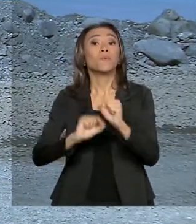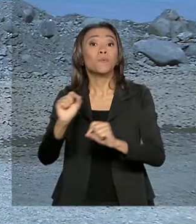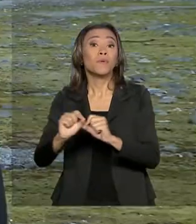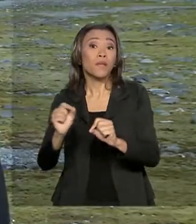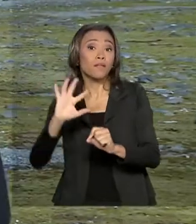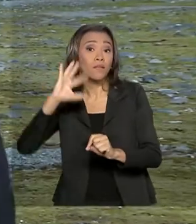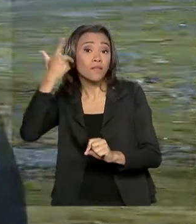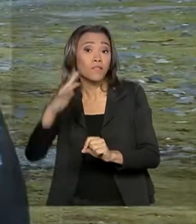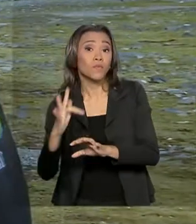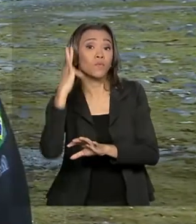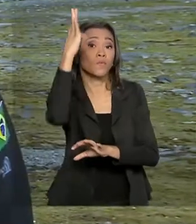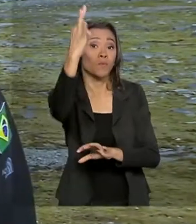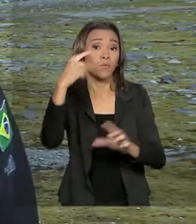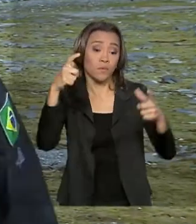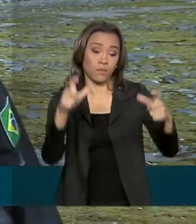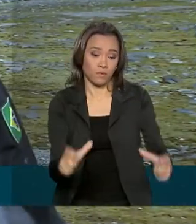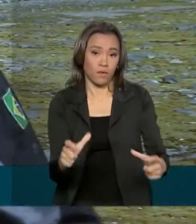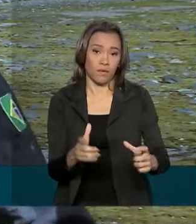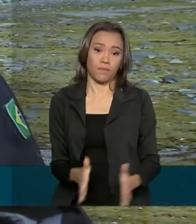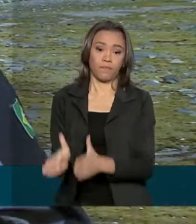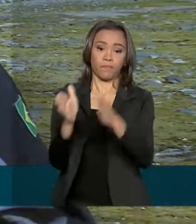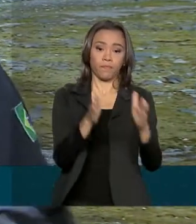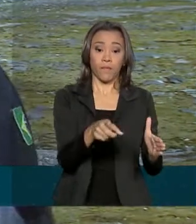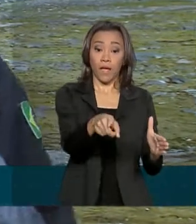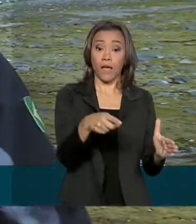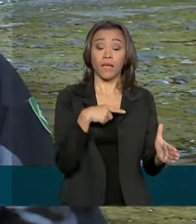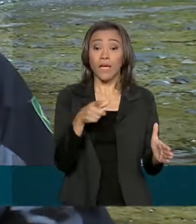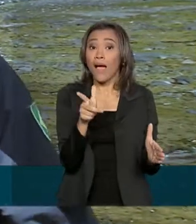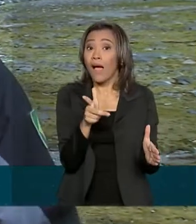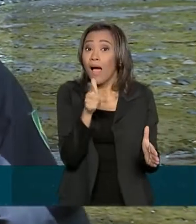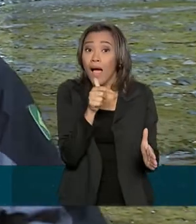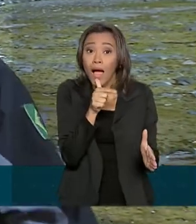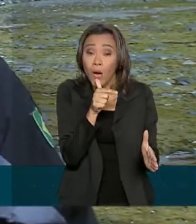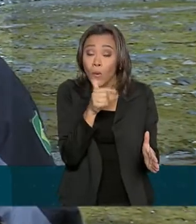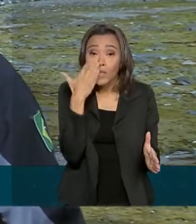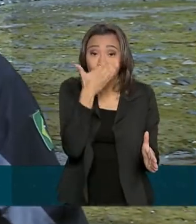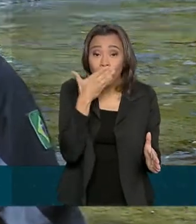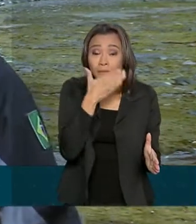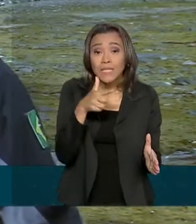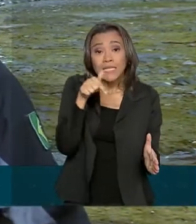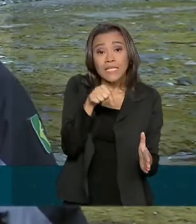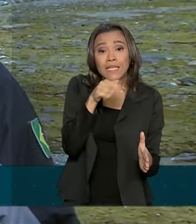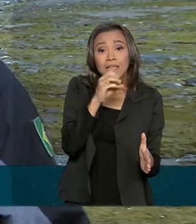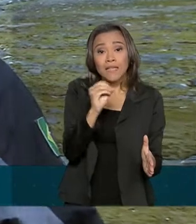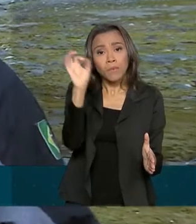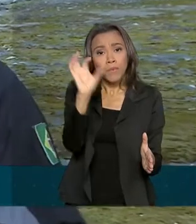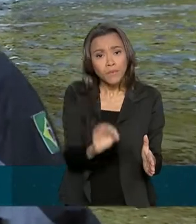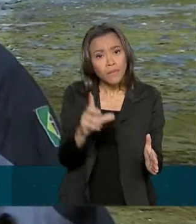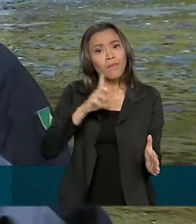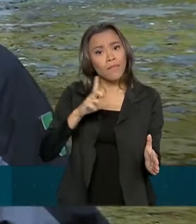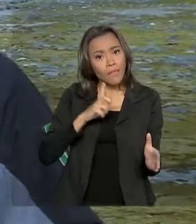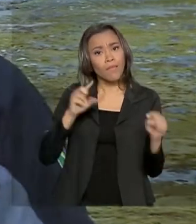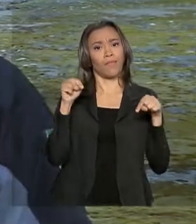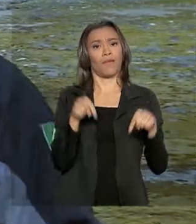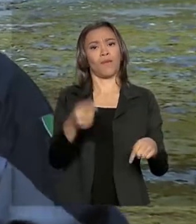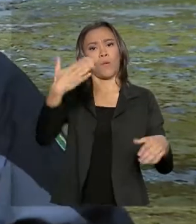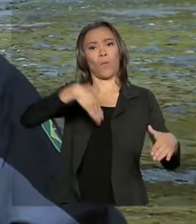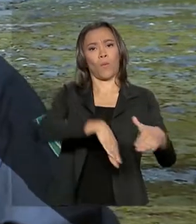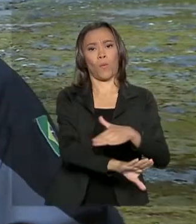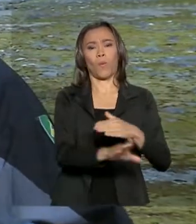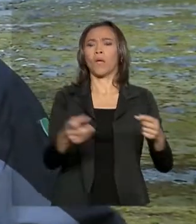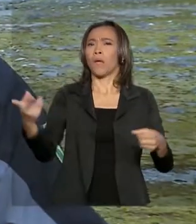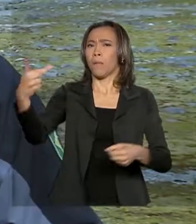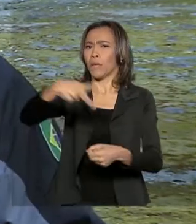gelado. Aqui é a maior reserva de água doce do planeta. 70% da água doce está aqui. Aqui estão as maiores reservas do que você quiser, de